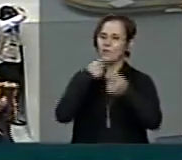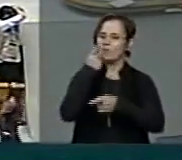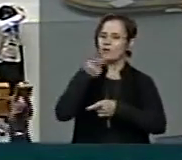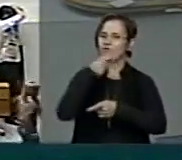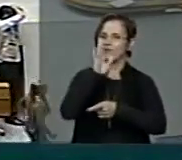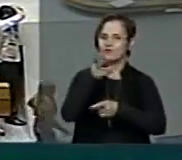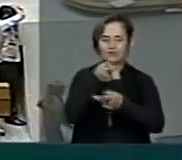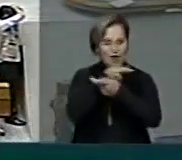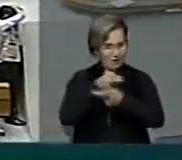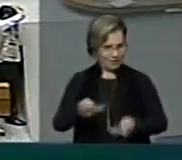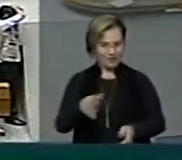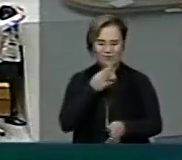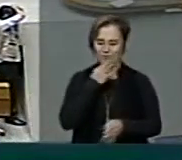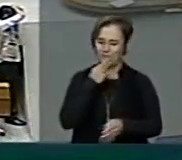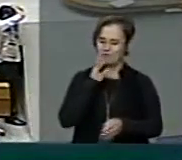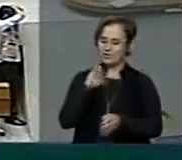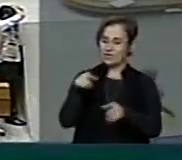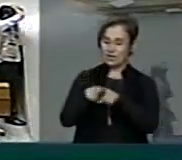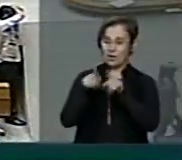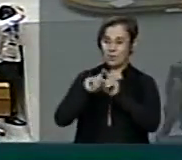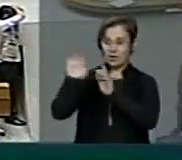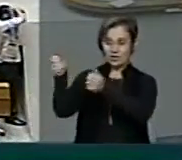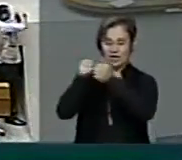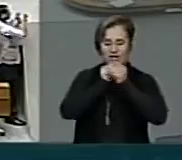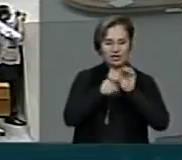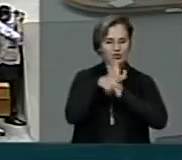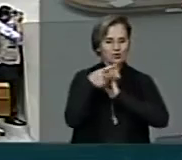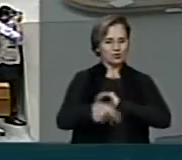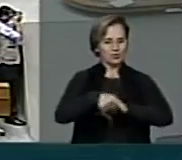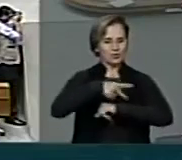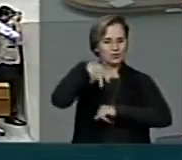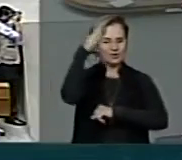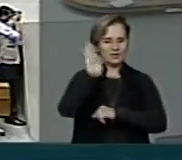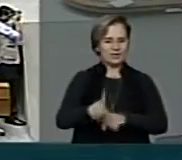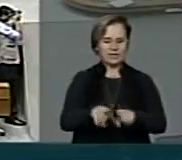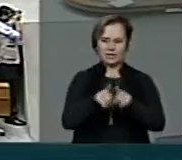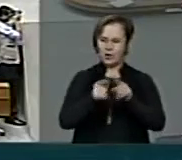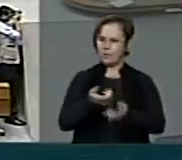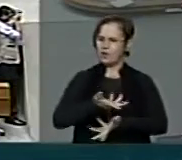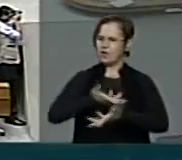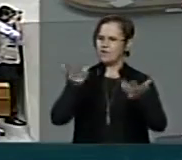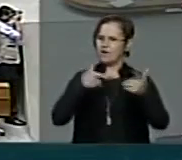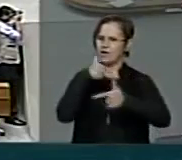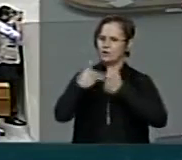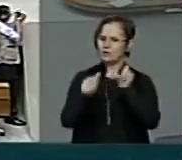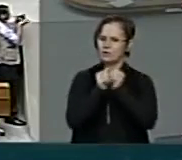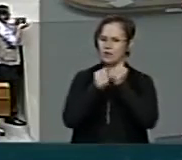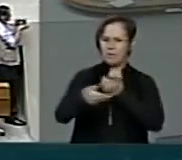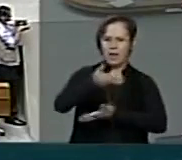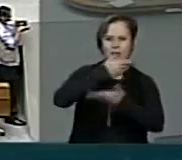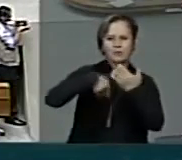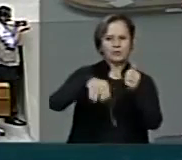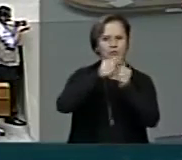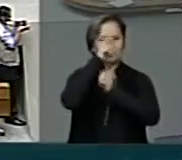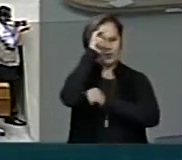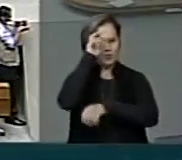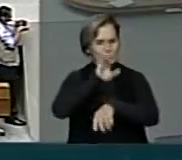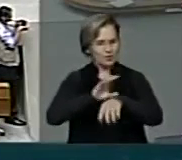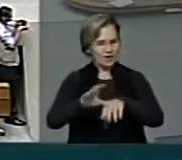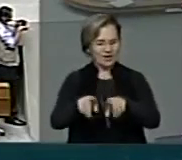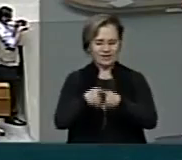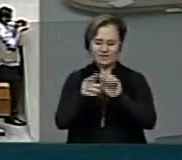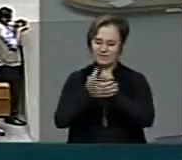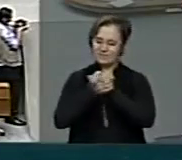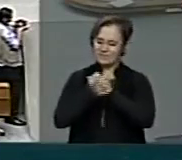artistas da Jamaica que eu conheço, que já trouxe para o Brasil, inclusive, em grandes atividades culturais. Queria aqui